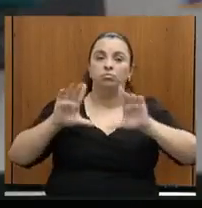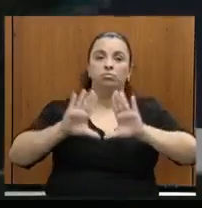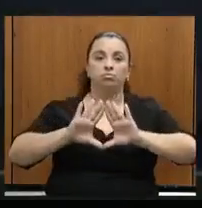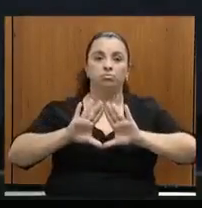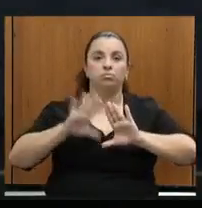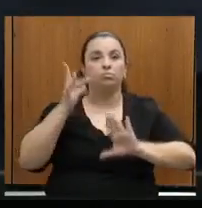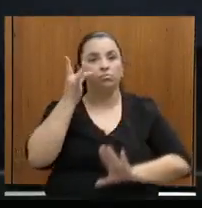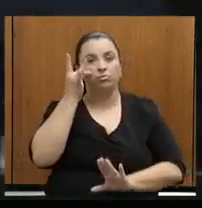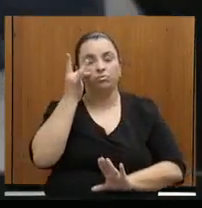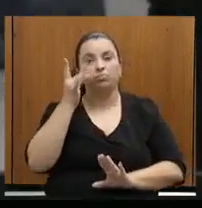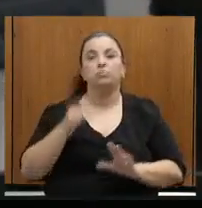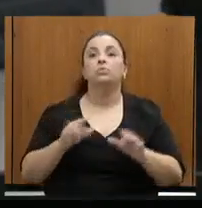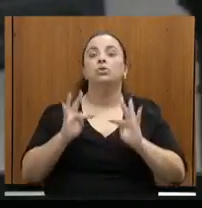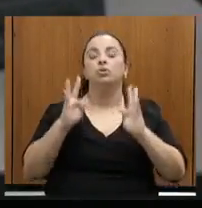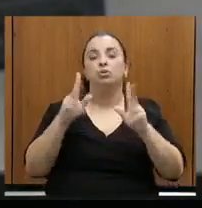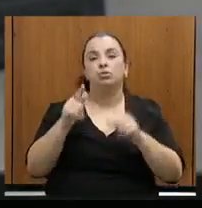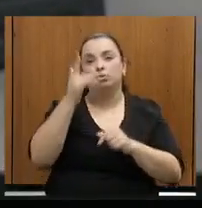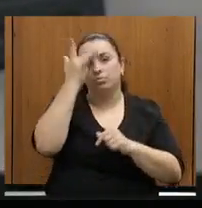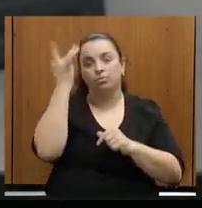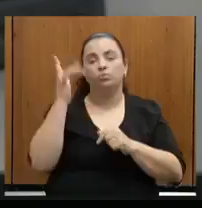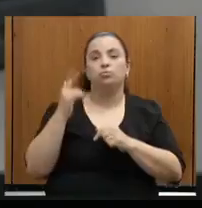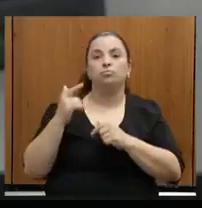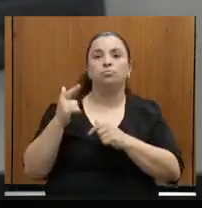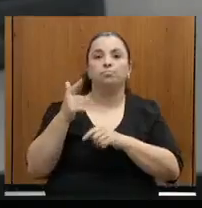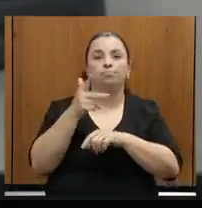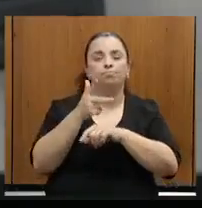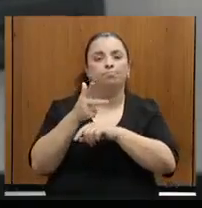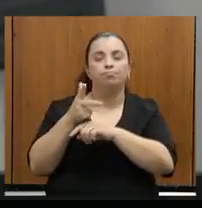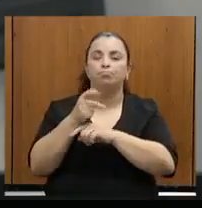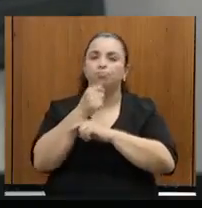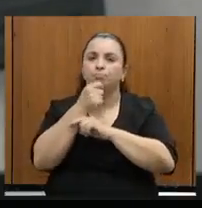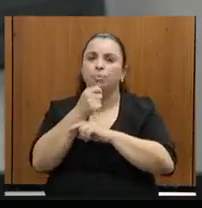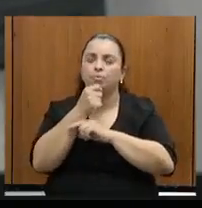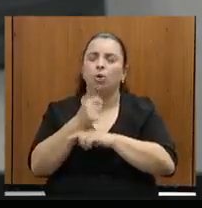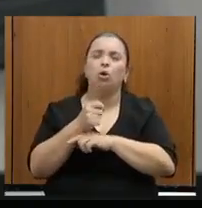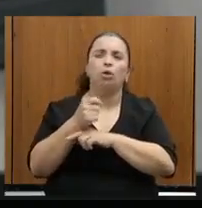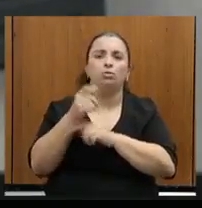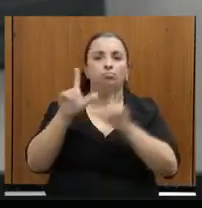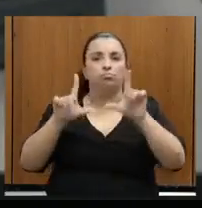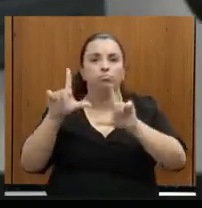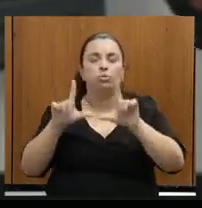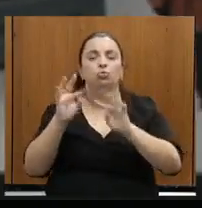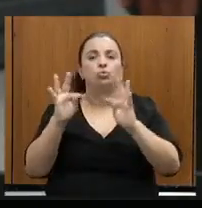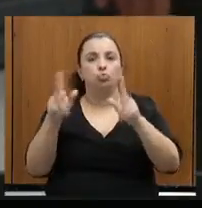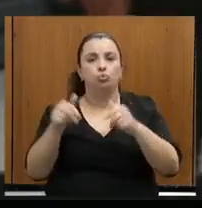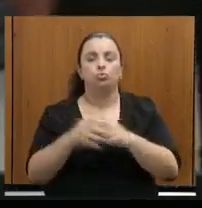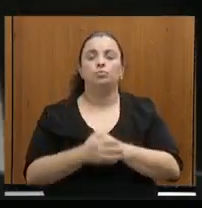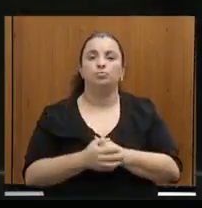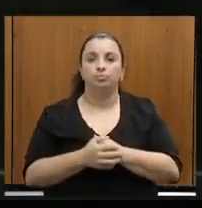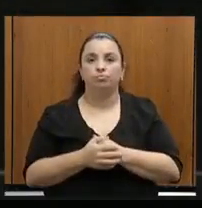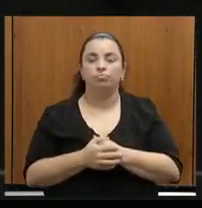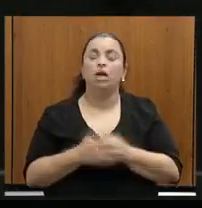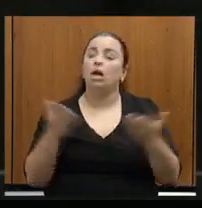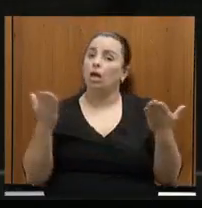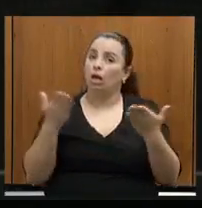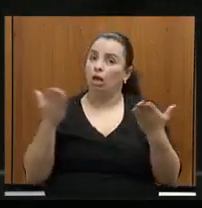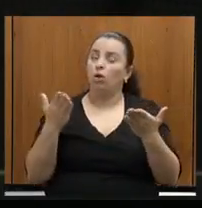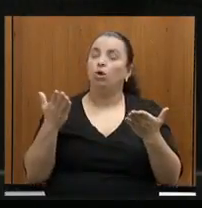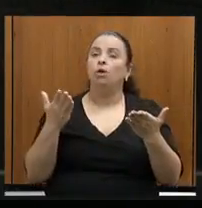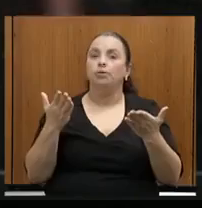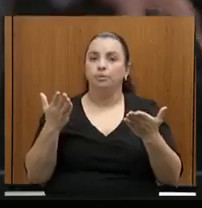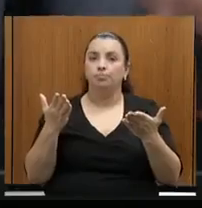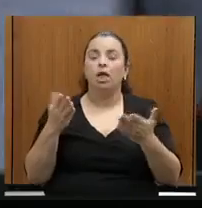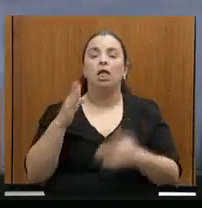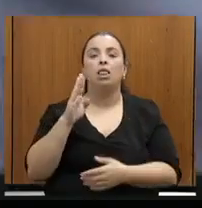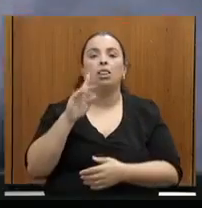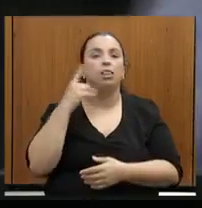e a todos os profissionais da imprensa. Bom, vamos passar a palavra agora ao senhor secretário para a deputada